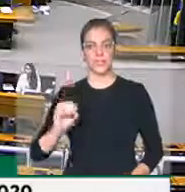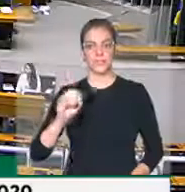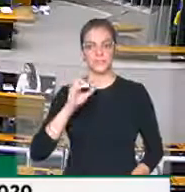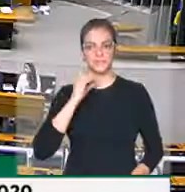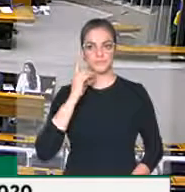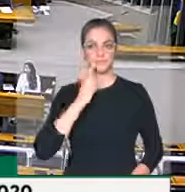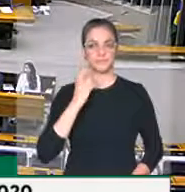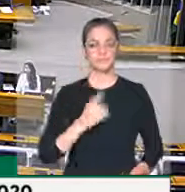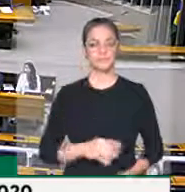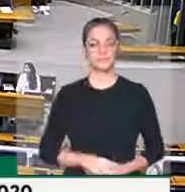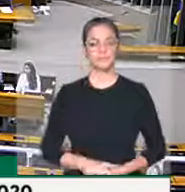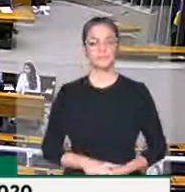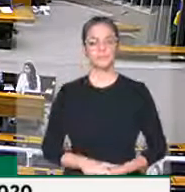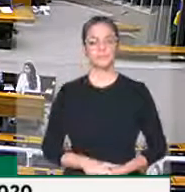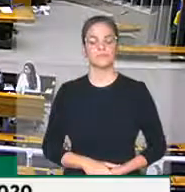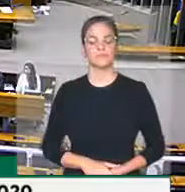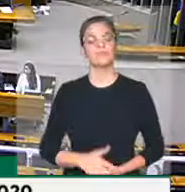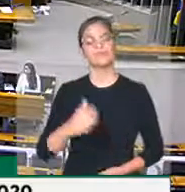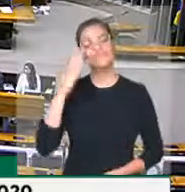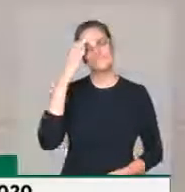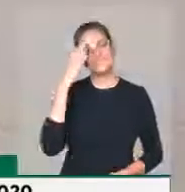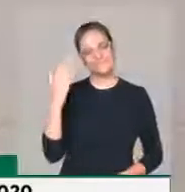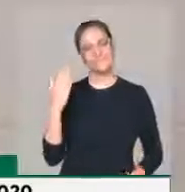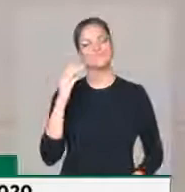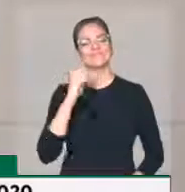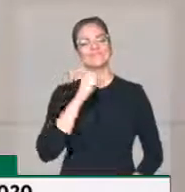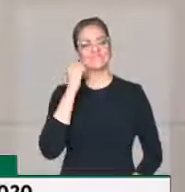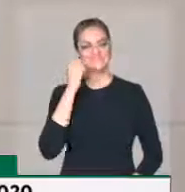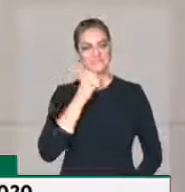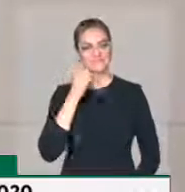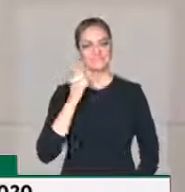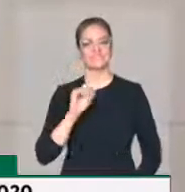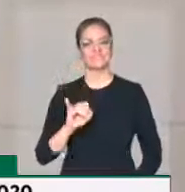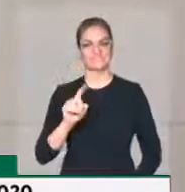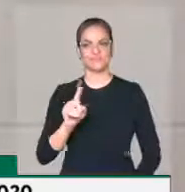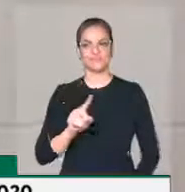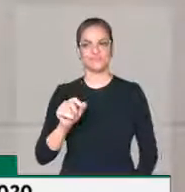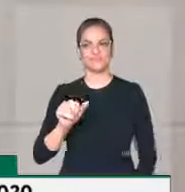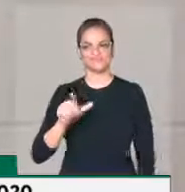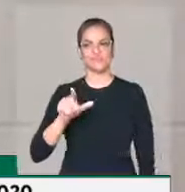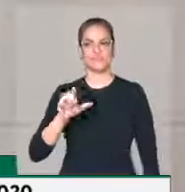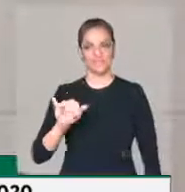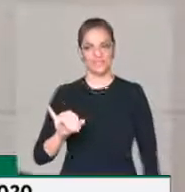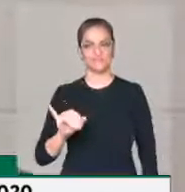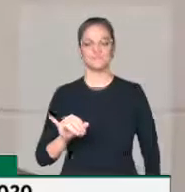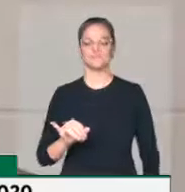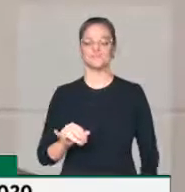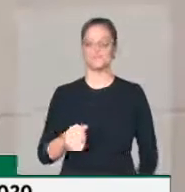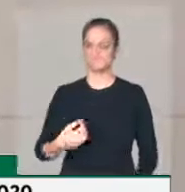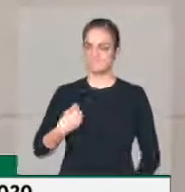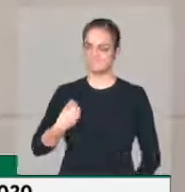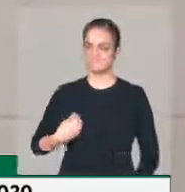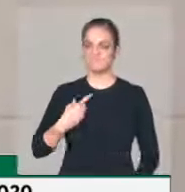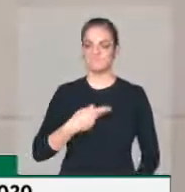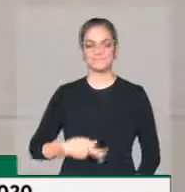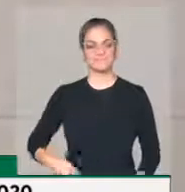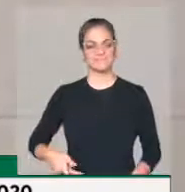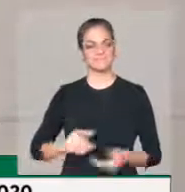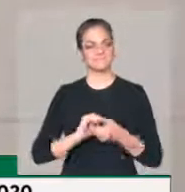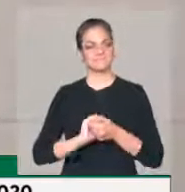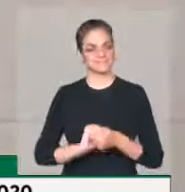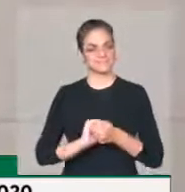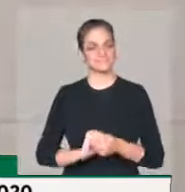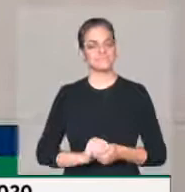Bom, muito obrigado, senadores Alcim, cumprimentando a Exª na presidência dos trabalhos. Eu queria